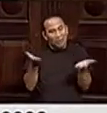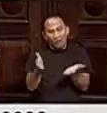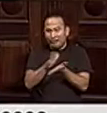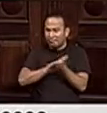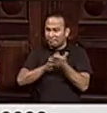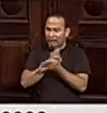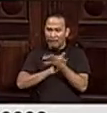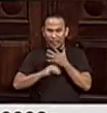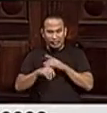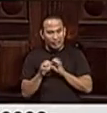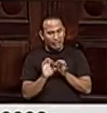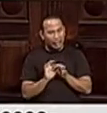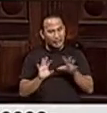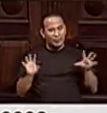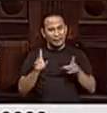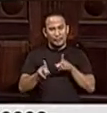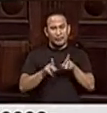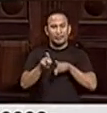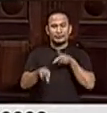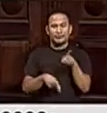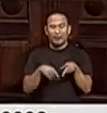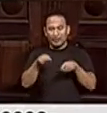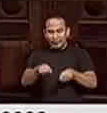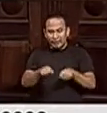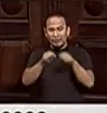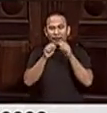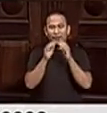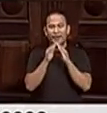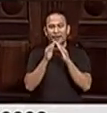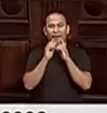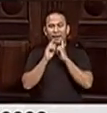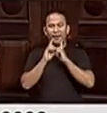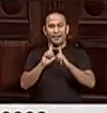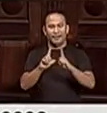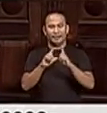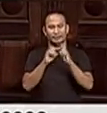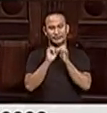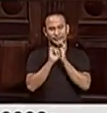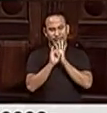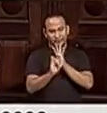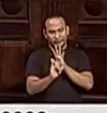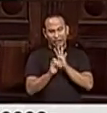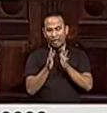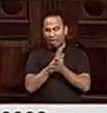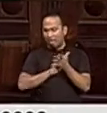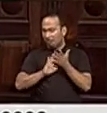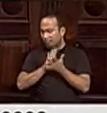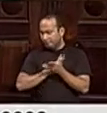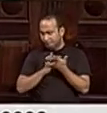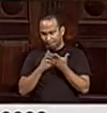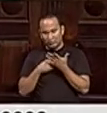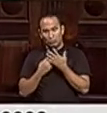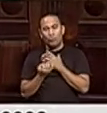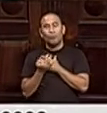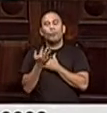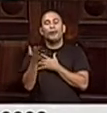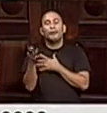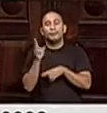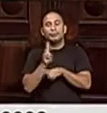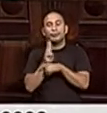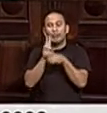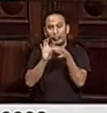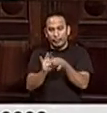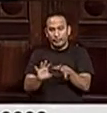liberado e a população e essa Casa de Leis não têm nenhuma informação oficial sobre quando esse empréstimo será